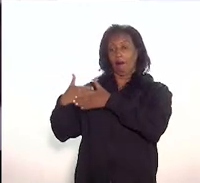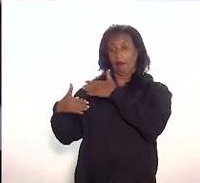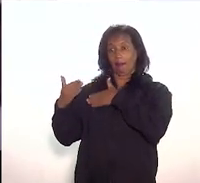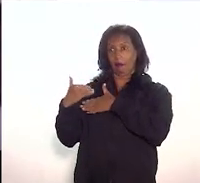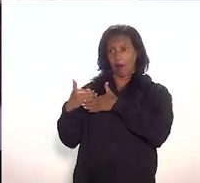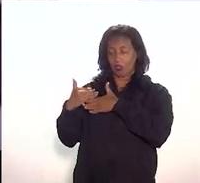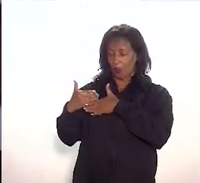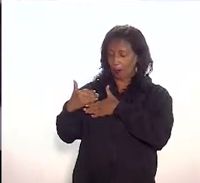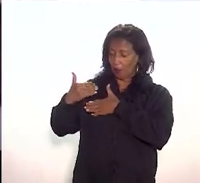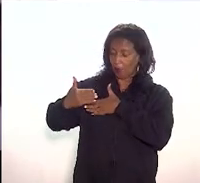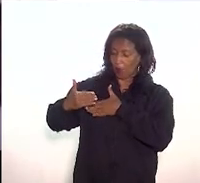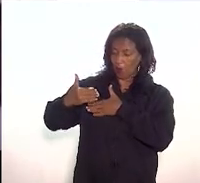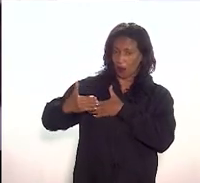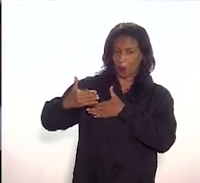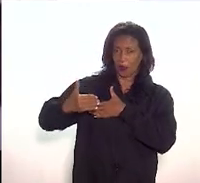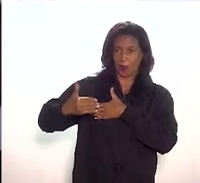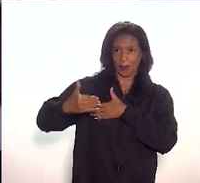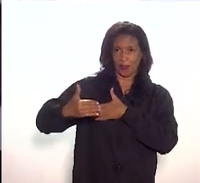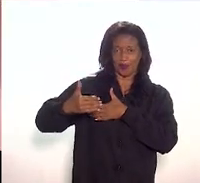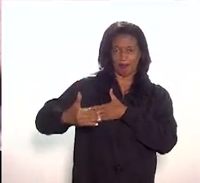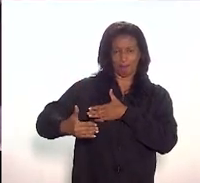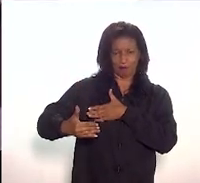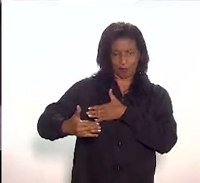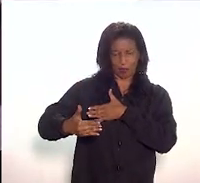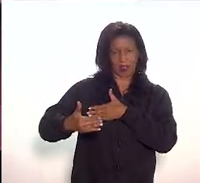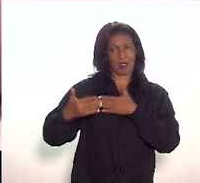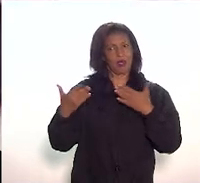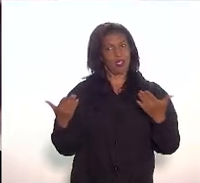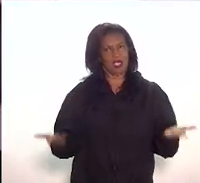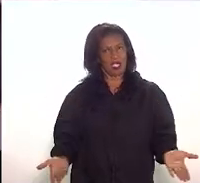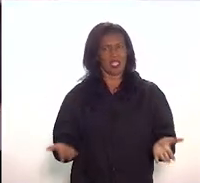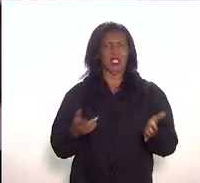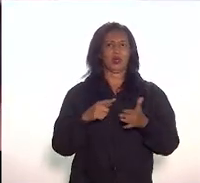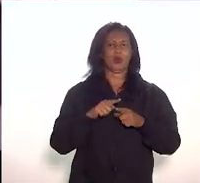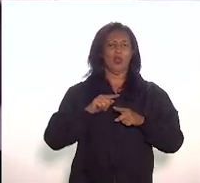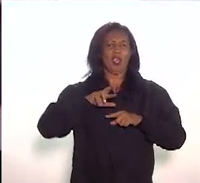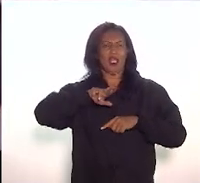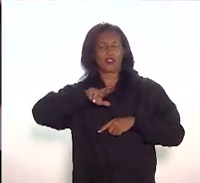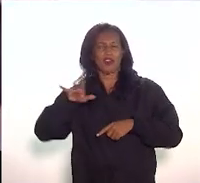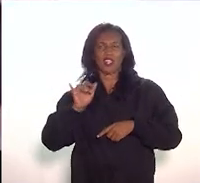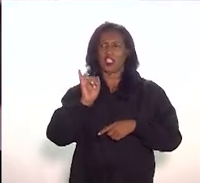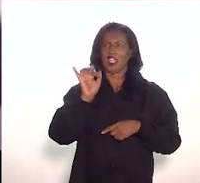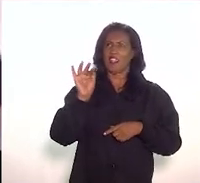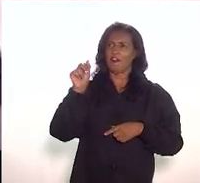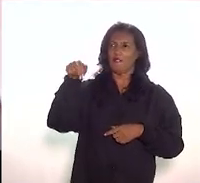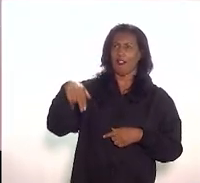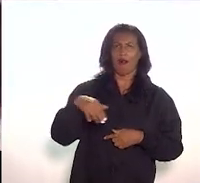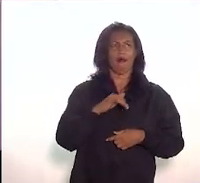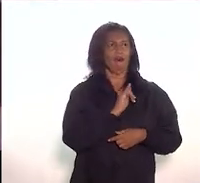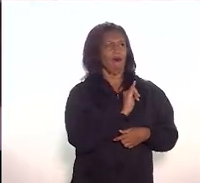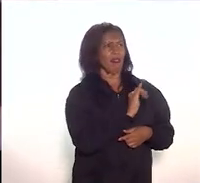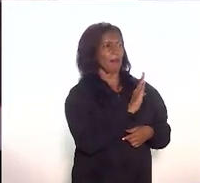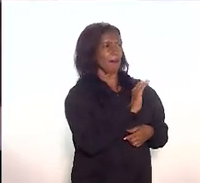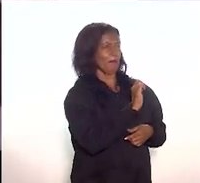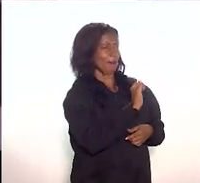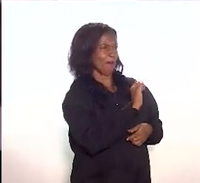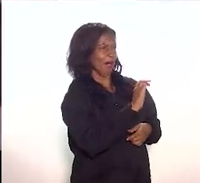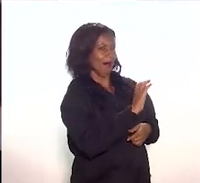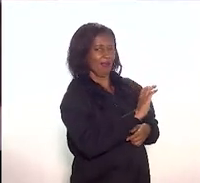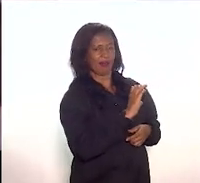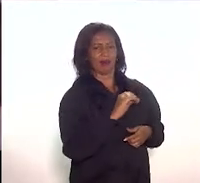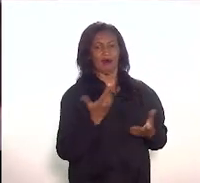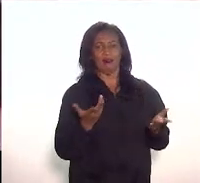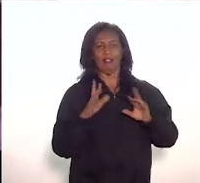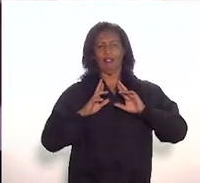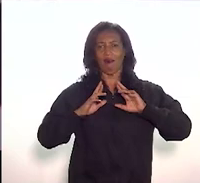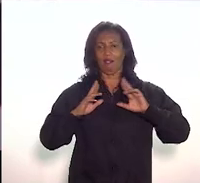inclusive esse negócio da burocracia é muito grande em relação a INEPAC, em relação ao IPAM, mas de qualquer maneira, como nós